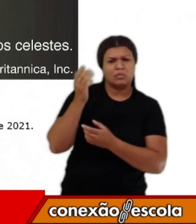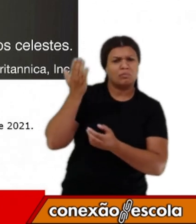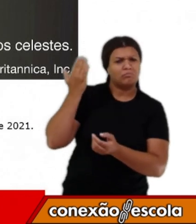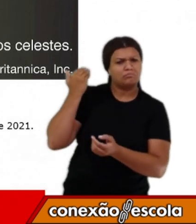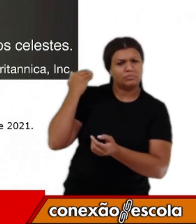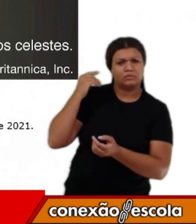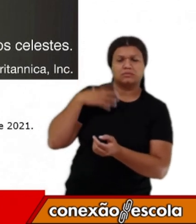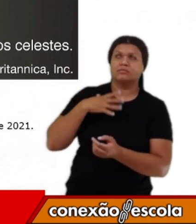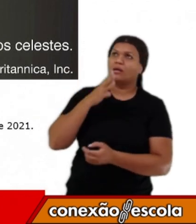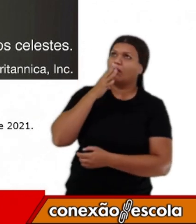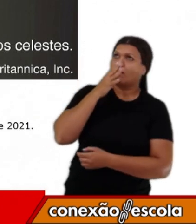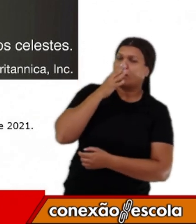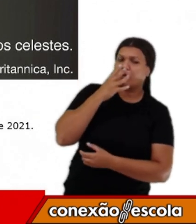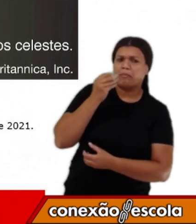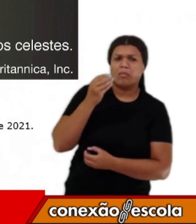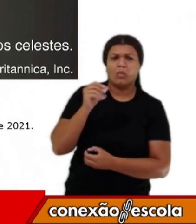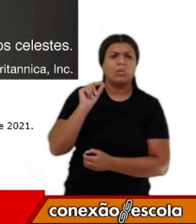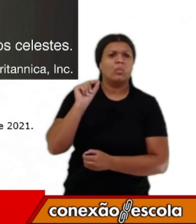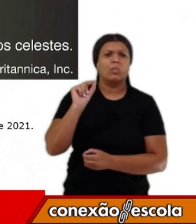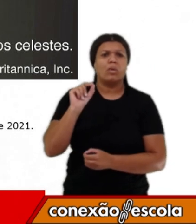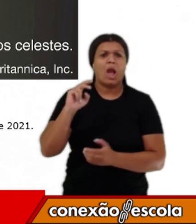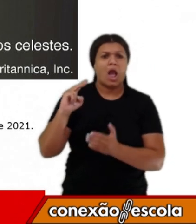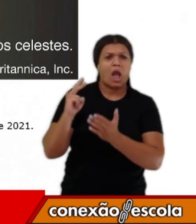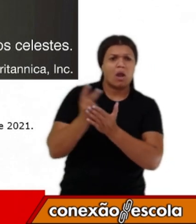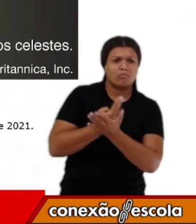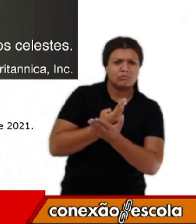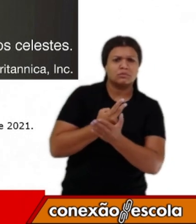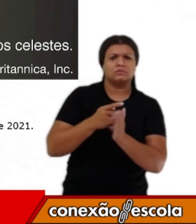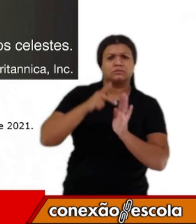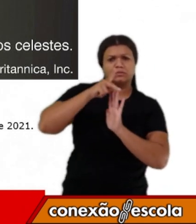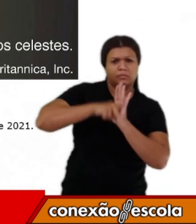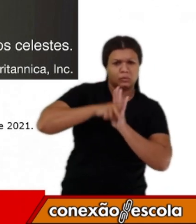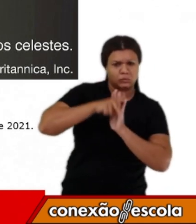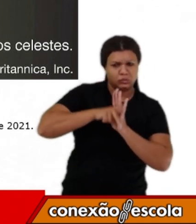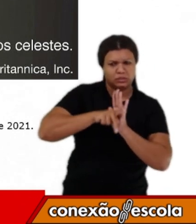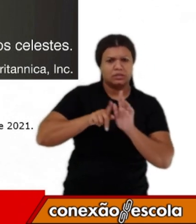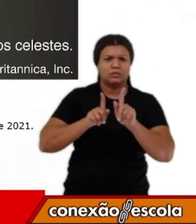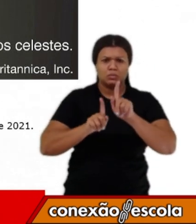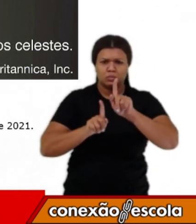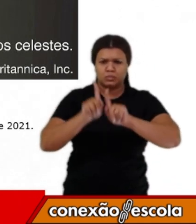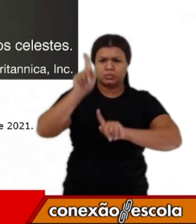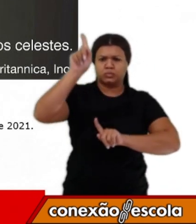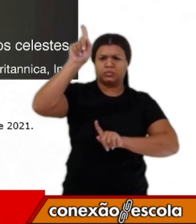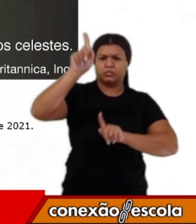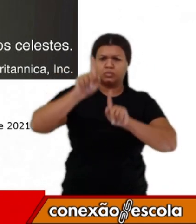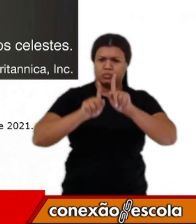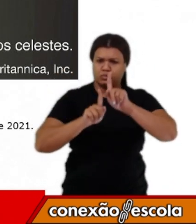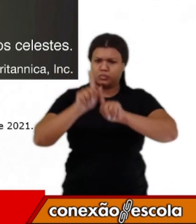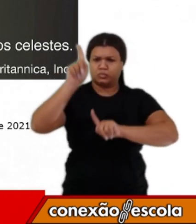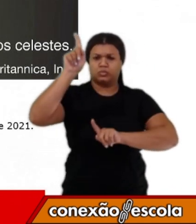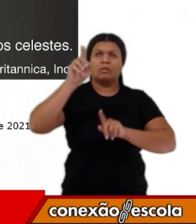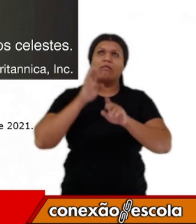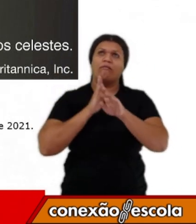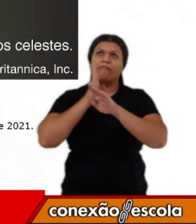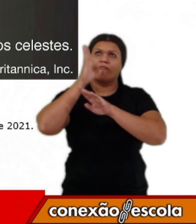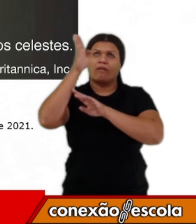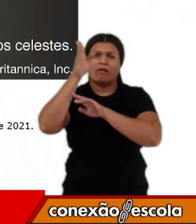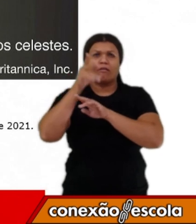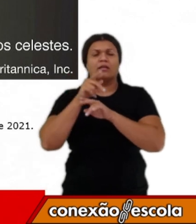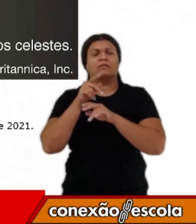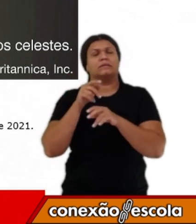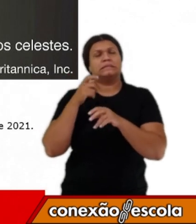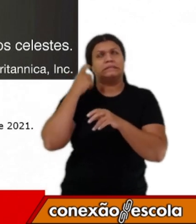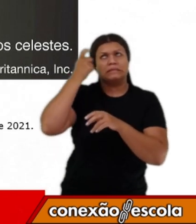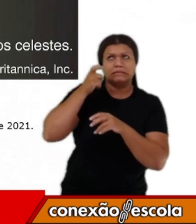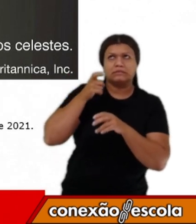expedições realizadas a Marte para trazer pesquisas sobre o solo, o território